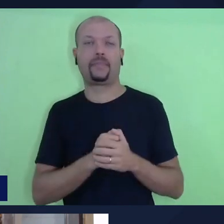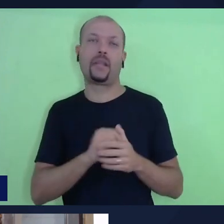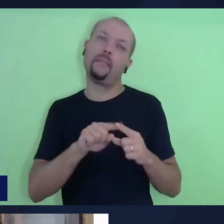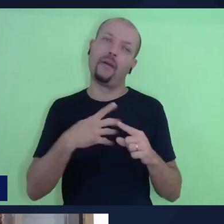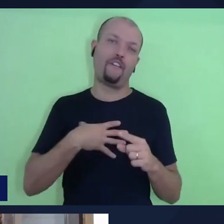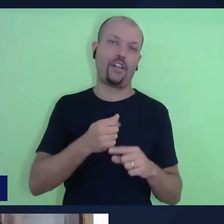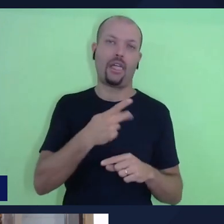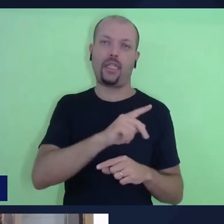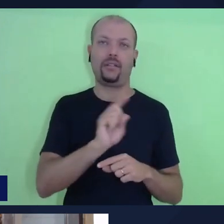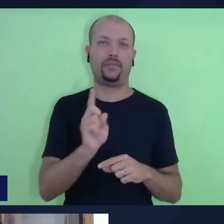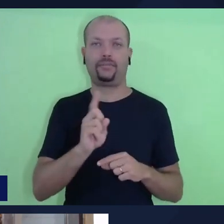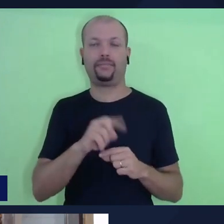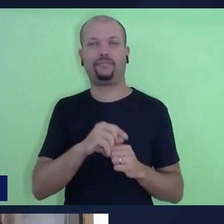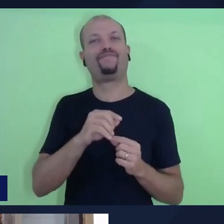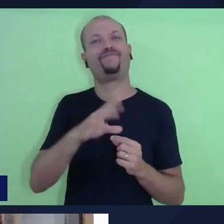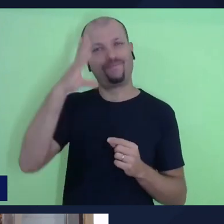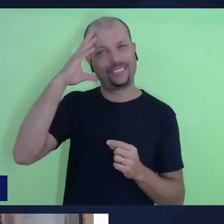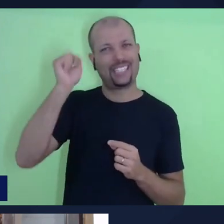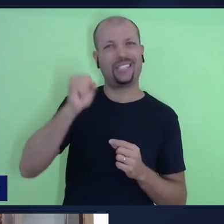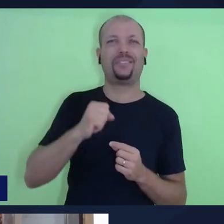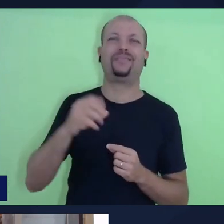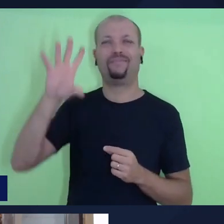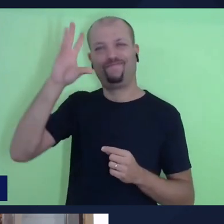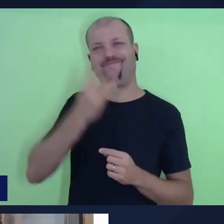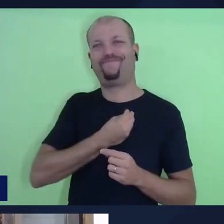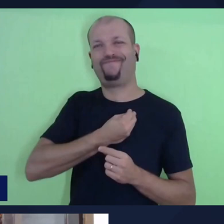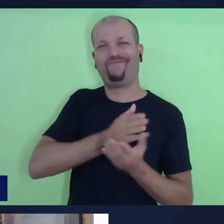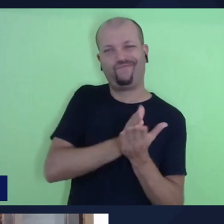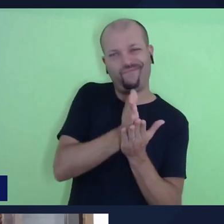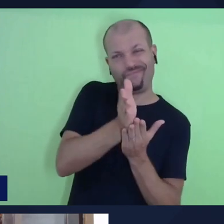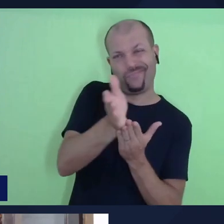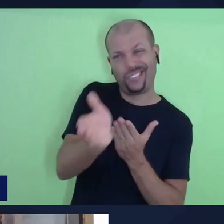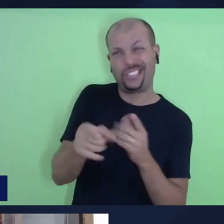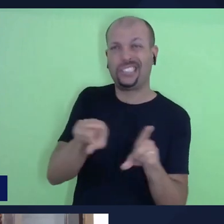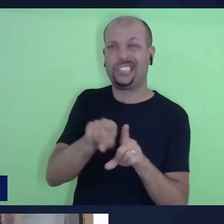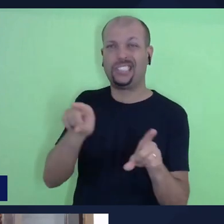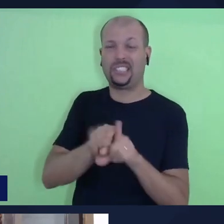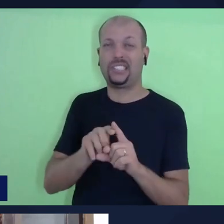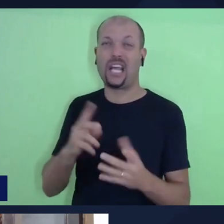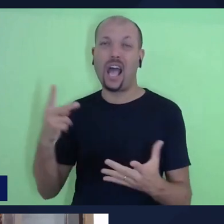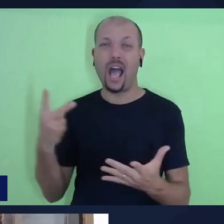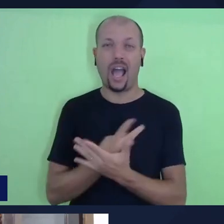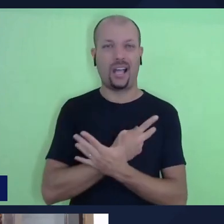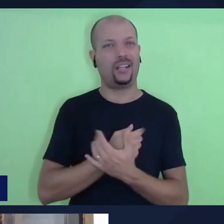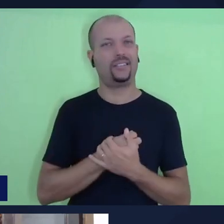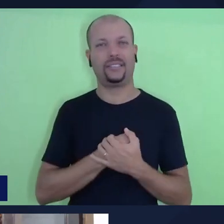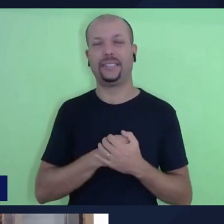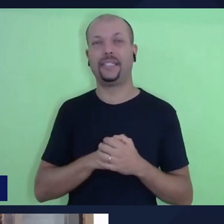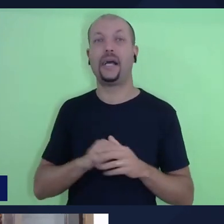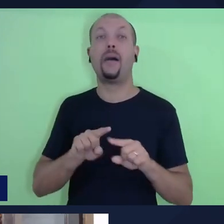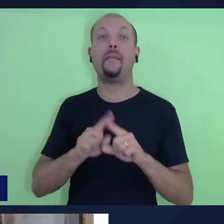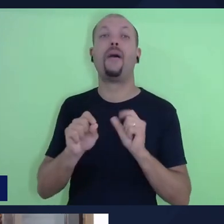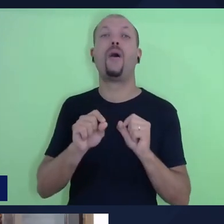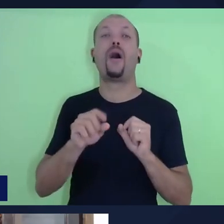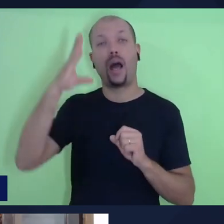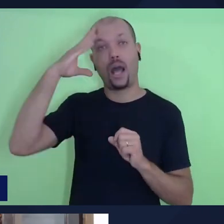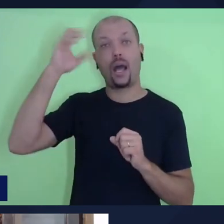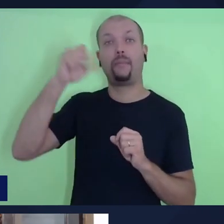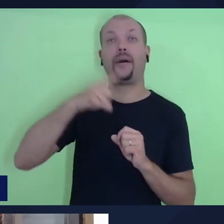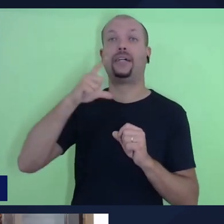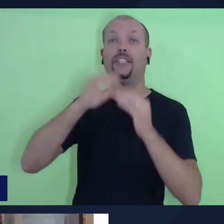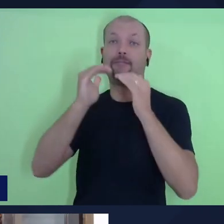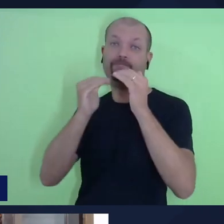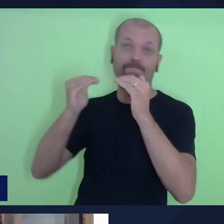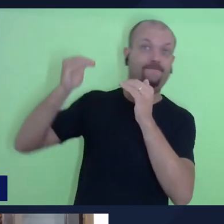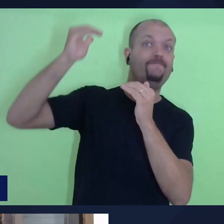também se desvia espiritualmente e acaba agindo de uma forma inadequada. Mas em Salomão, nós temos o clímax do